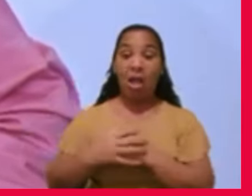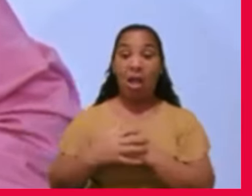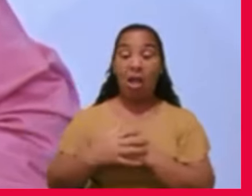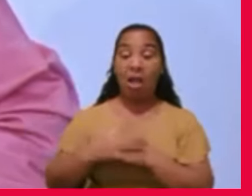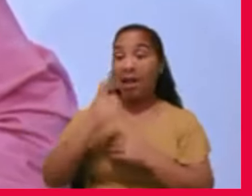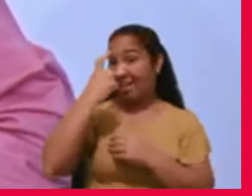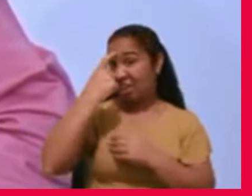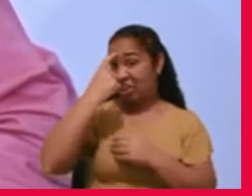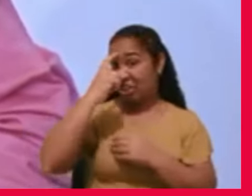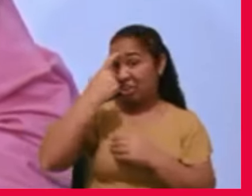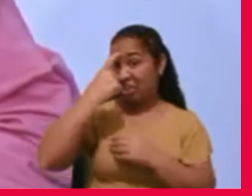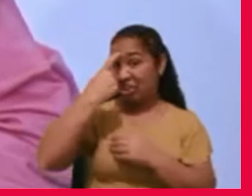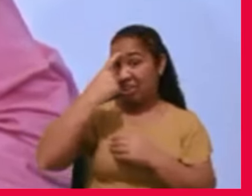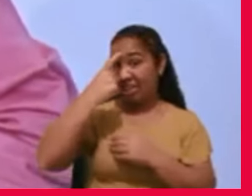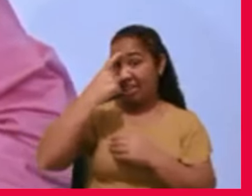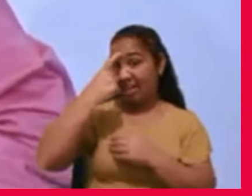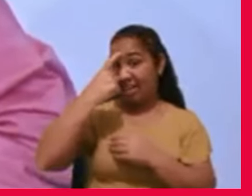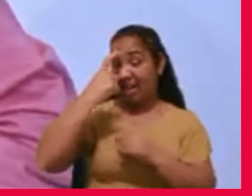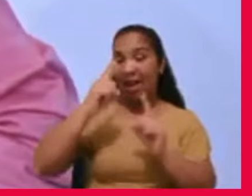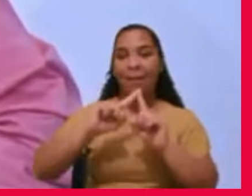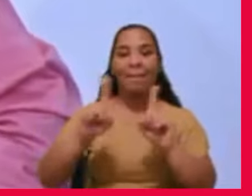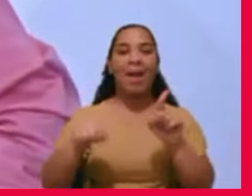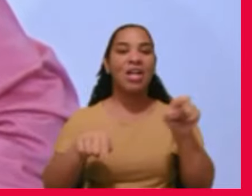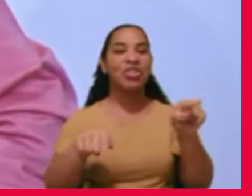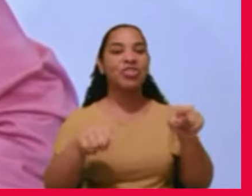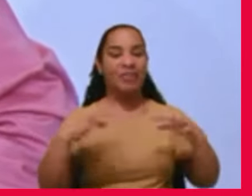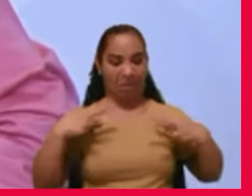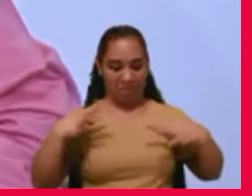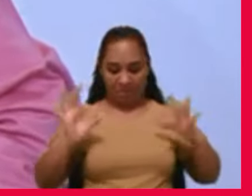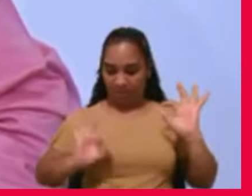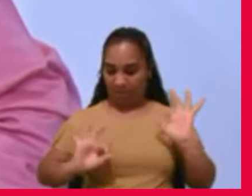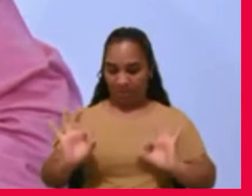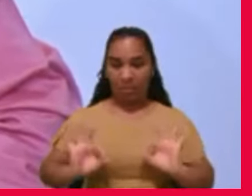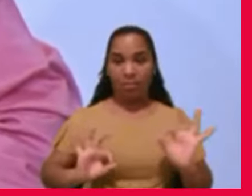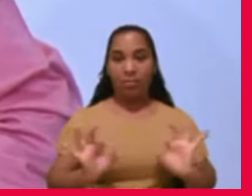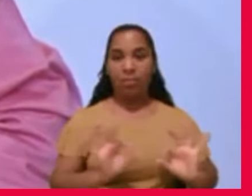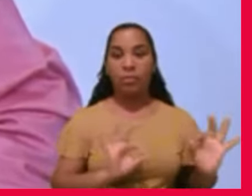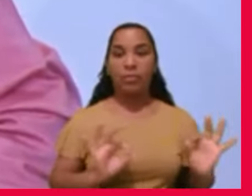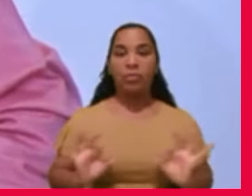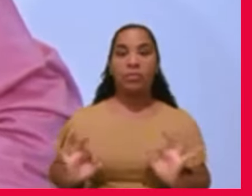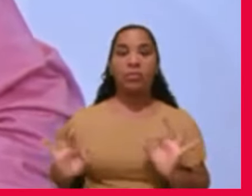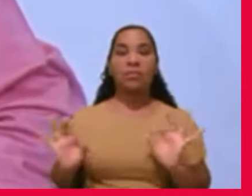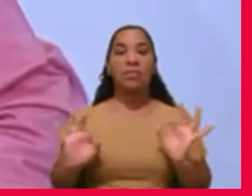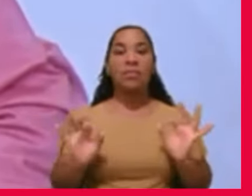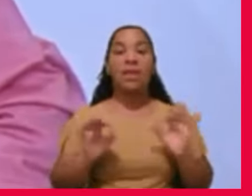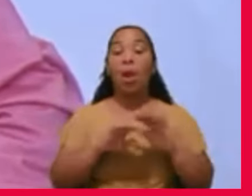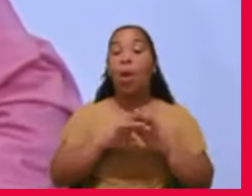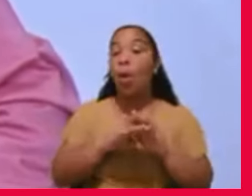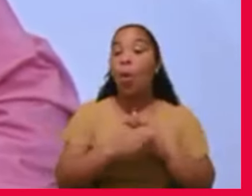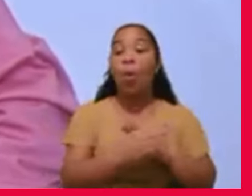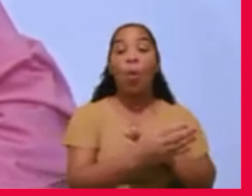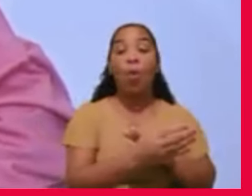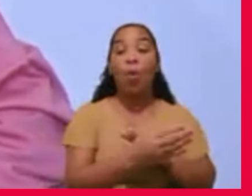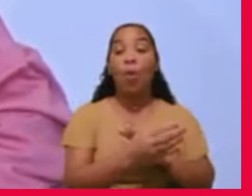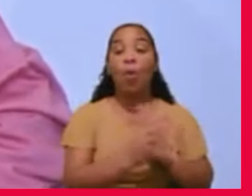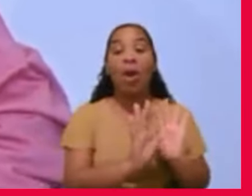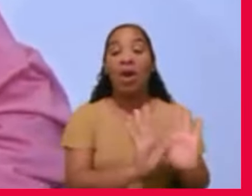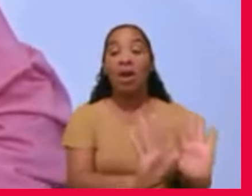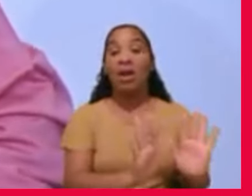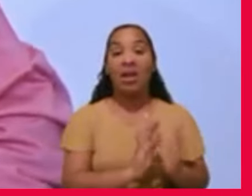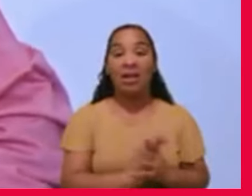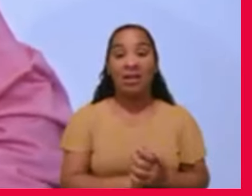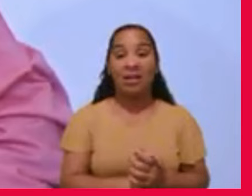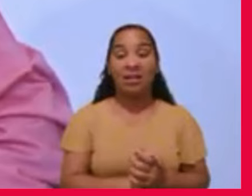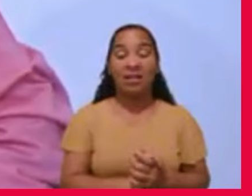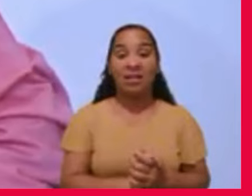povo tão feliz, proporcionalmente, porque estão acostumados àquela faixa de miséria,